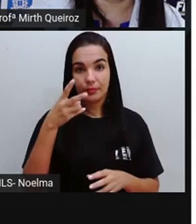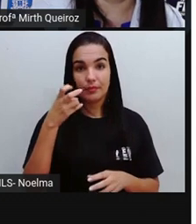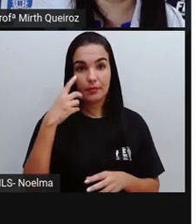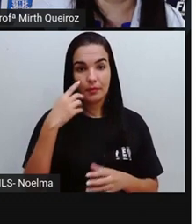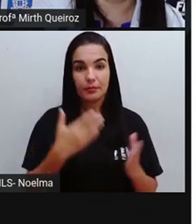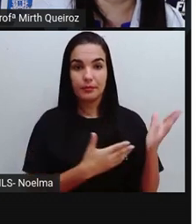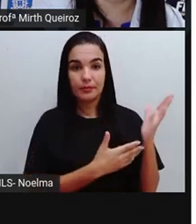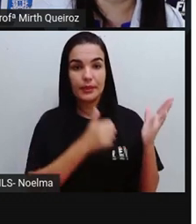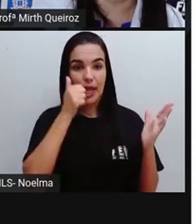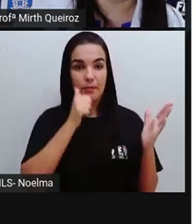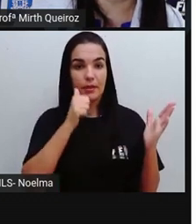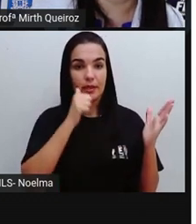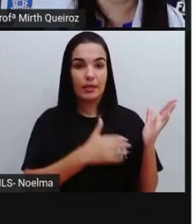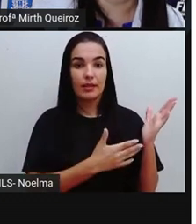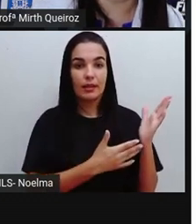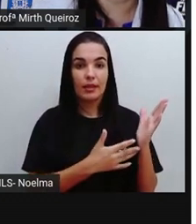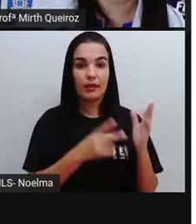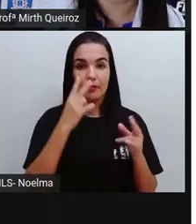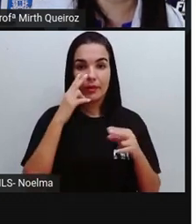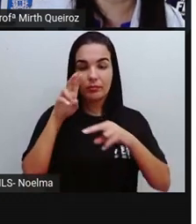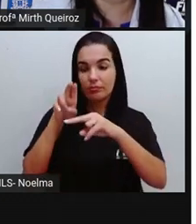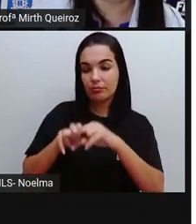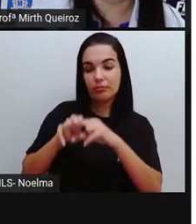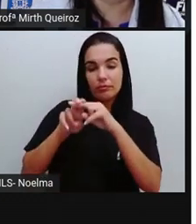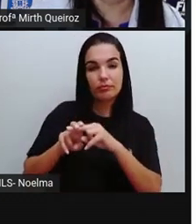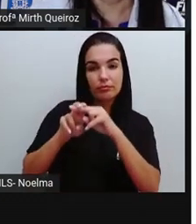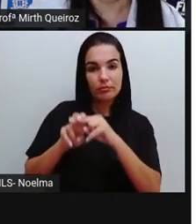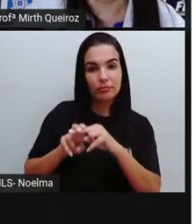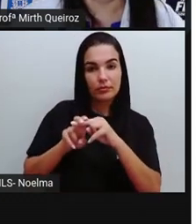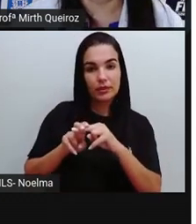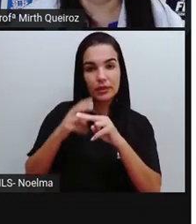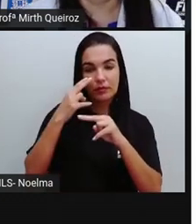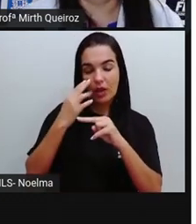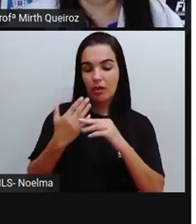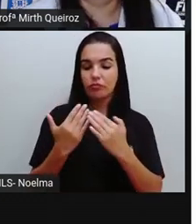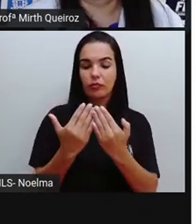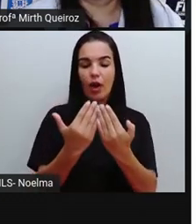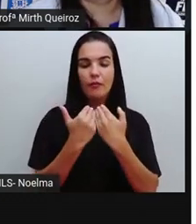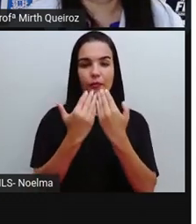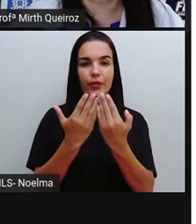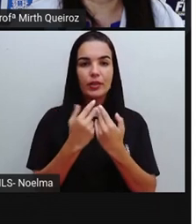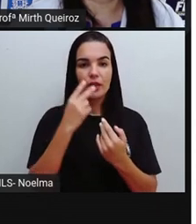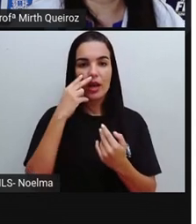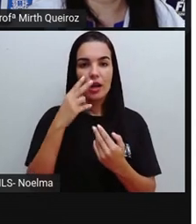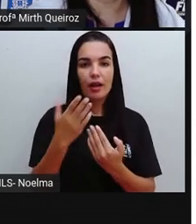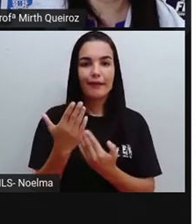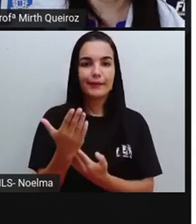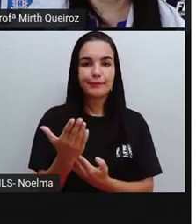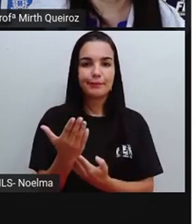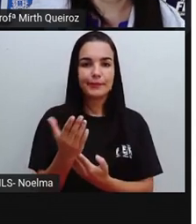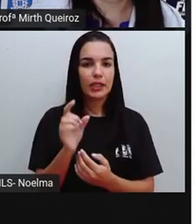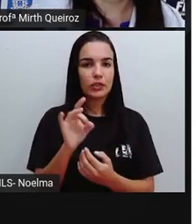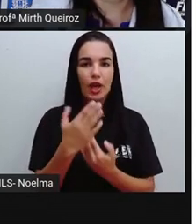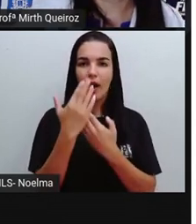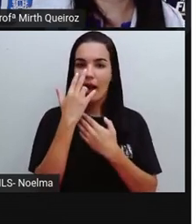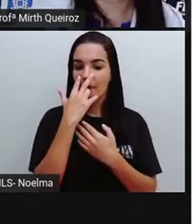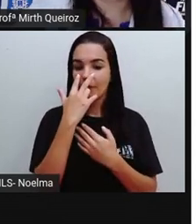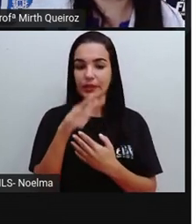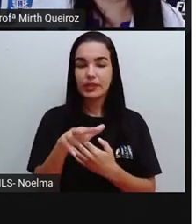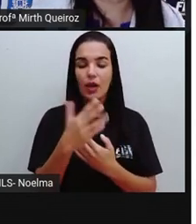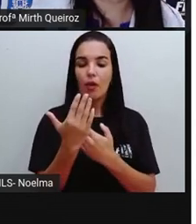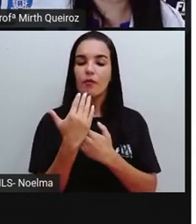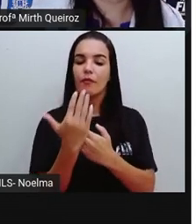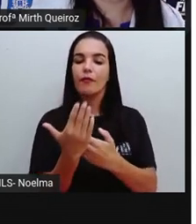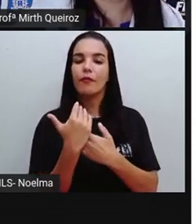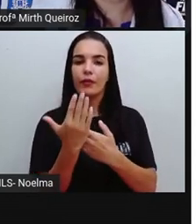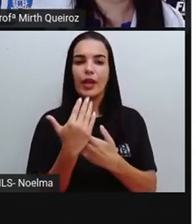A garotinha, ela observou a cadeira de frente e ela teve essa visão aí da